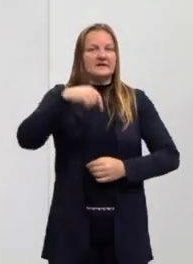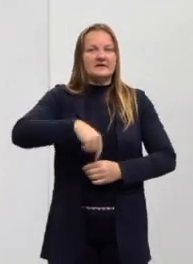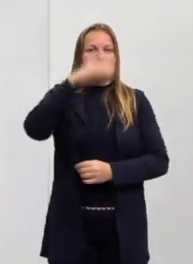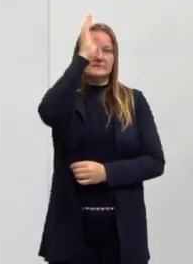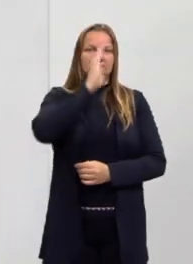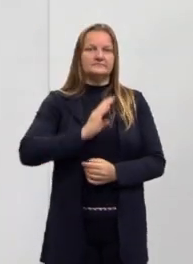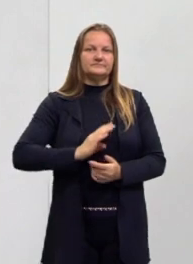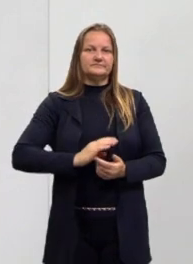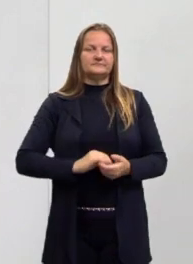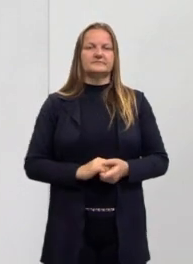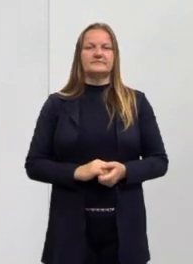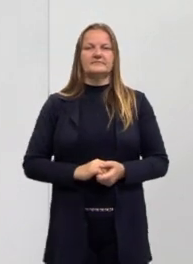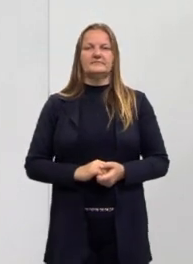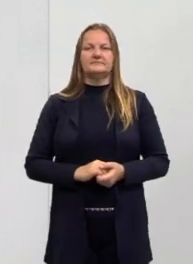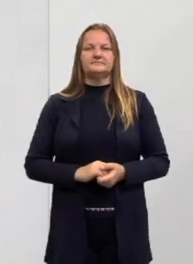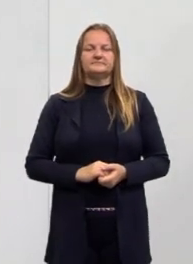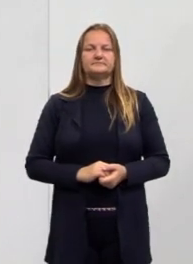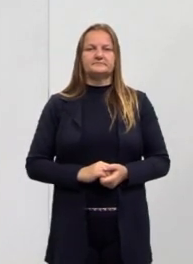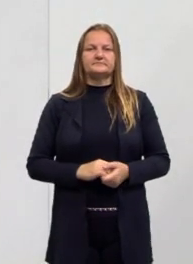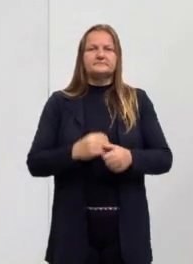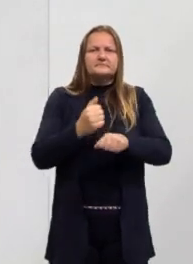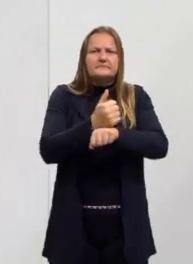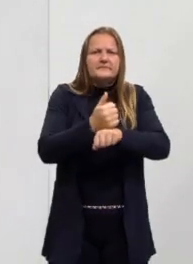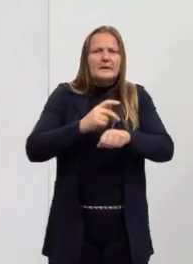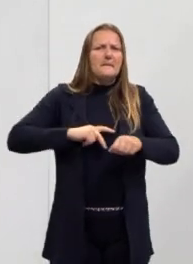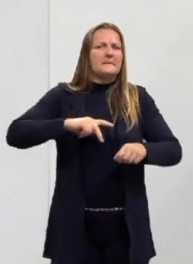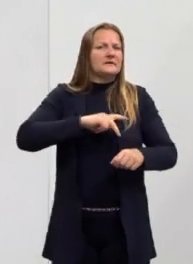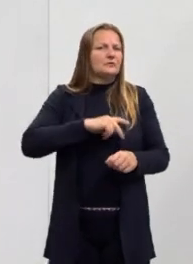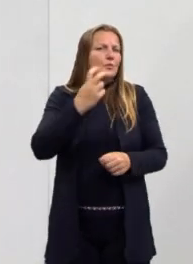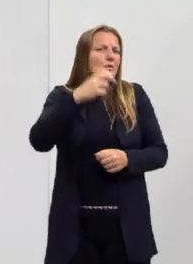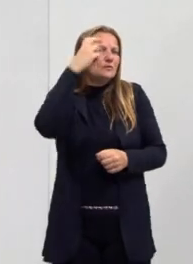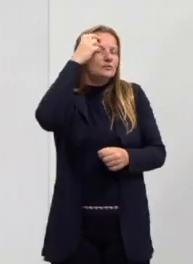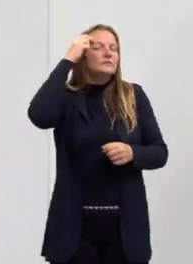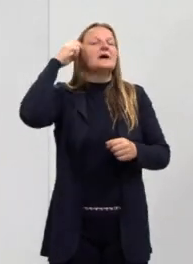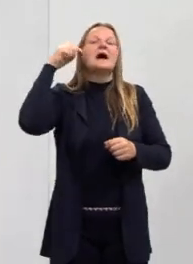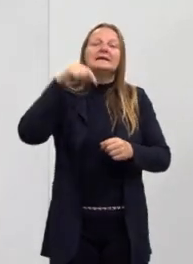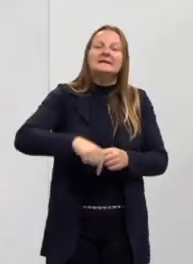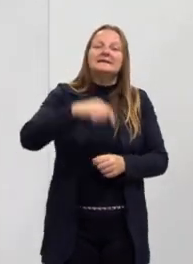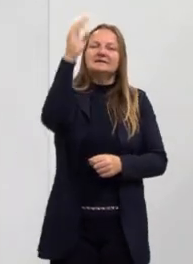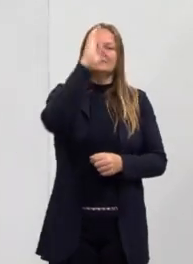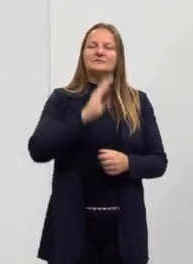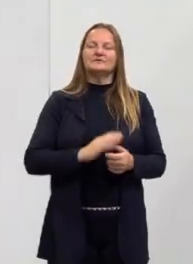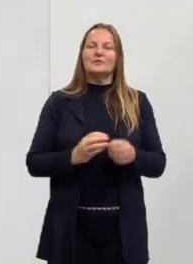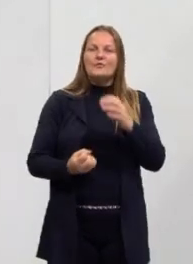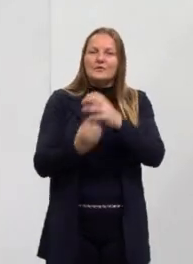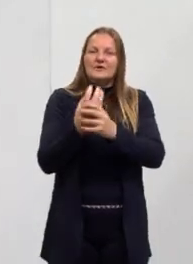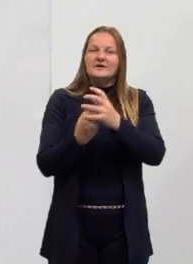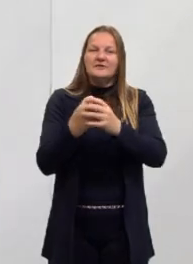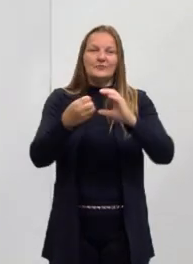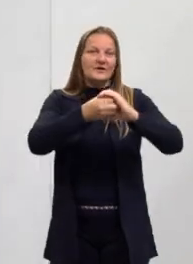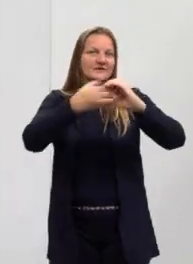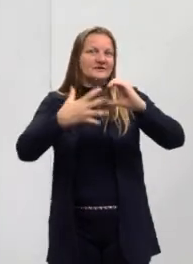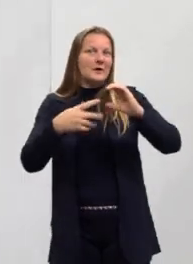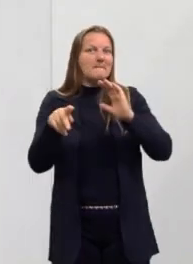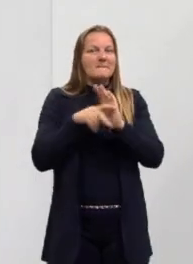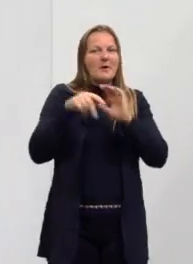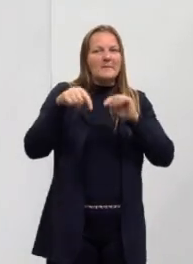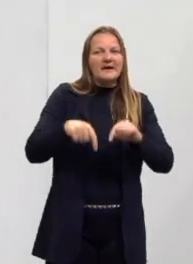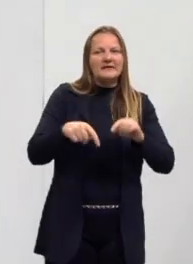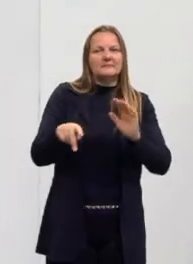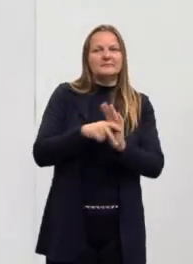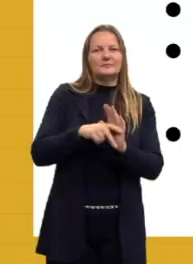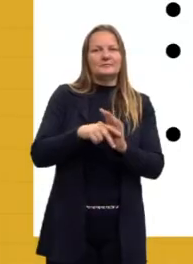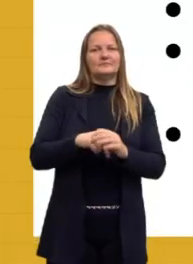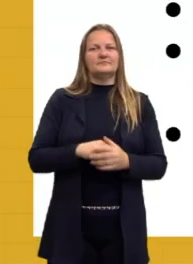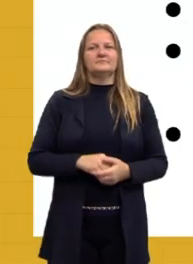a vida do brasileiro, da nossa cultura. Então, vai se inserindo dentro da nossa cultura e criando novas características a partir de umas que